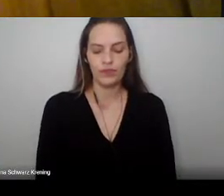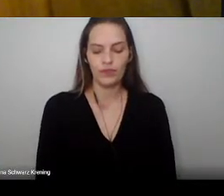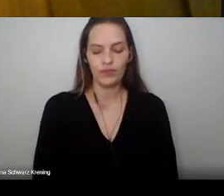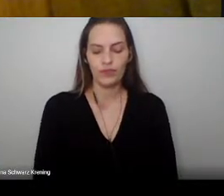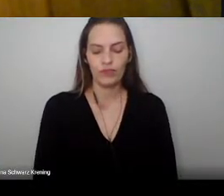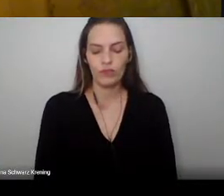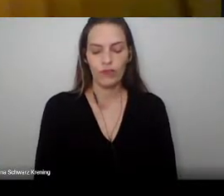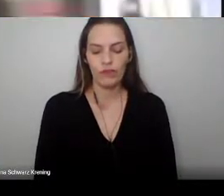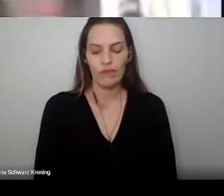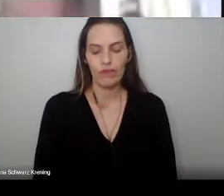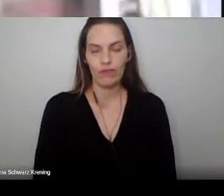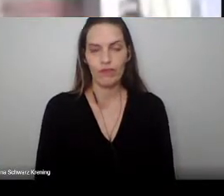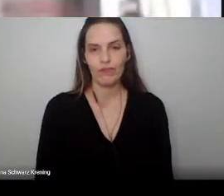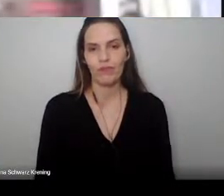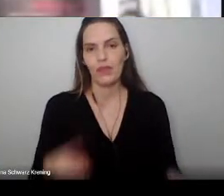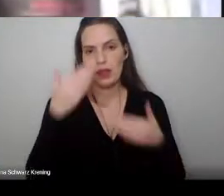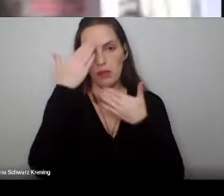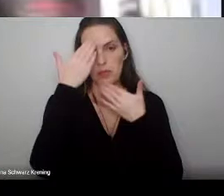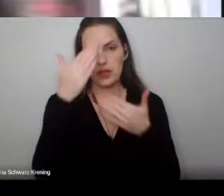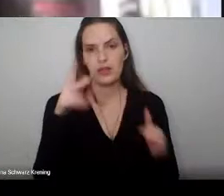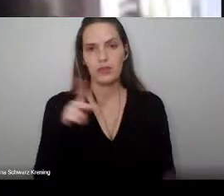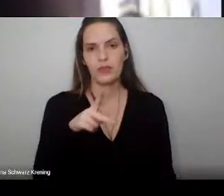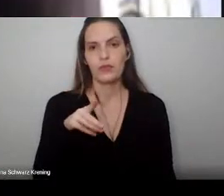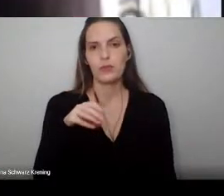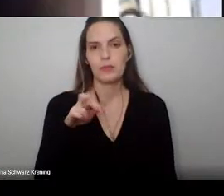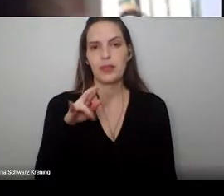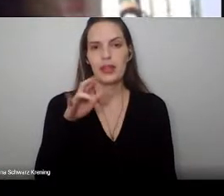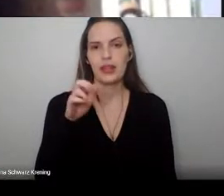Muito obrigada, professora Mariana.